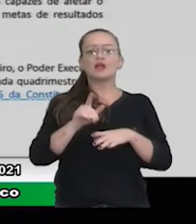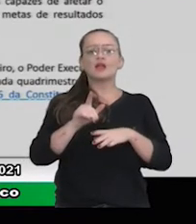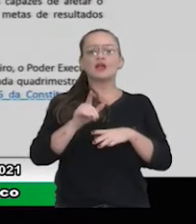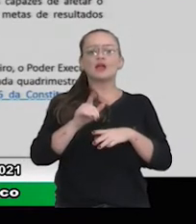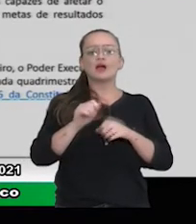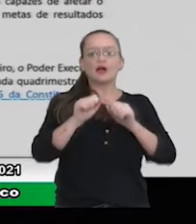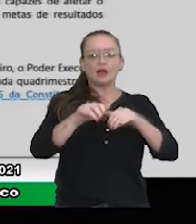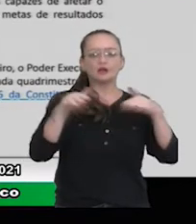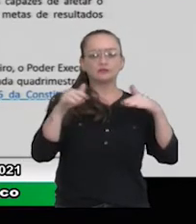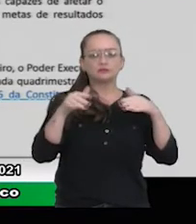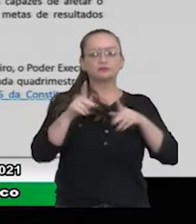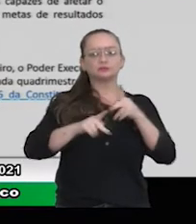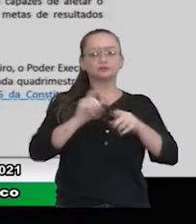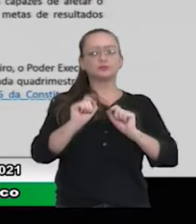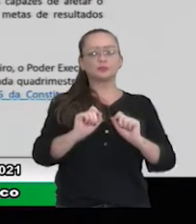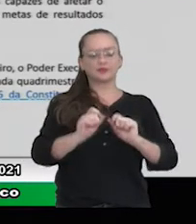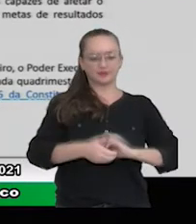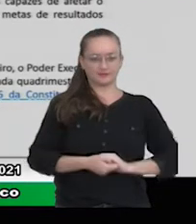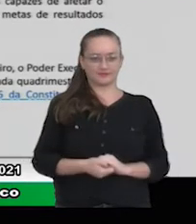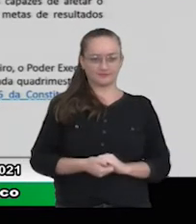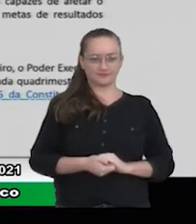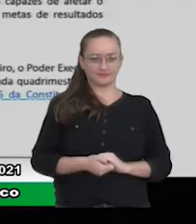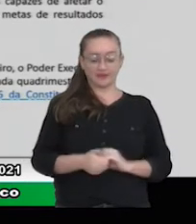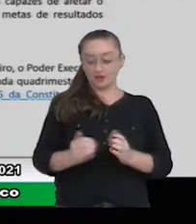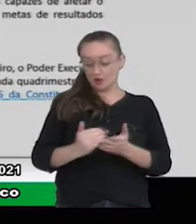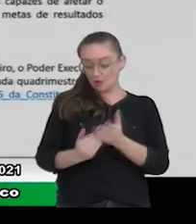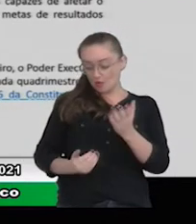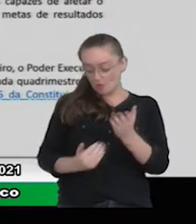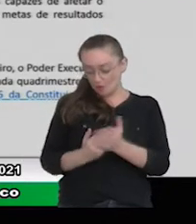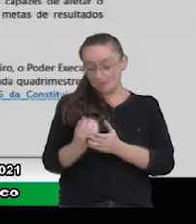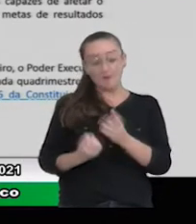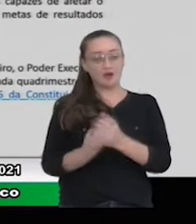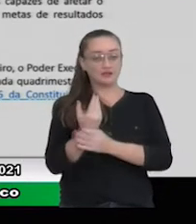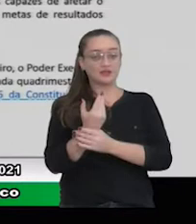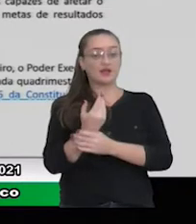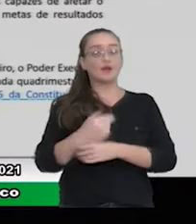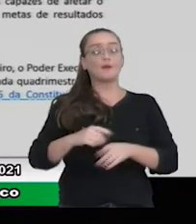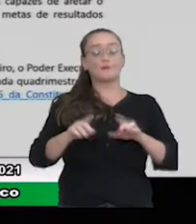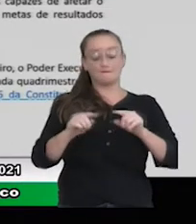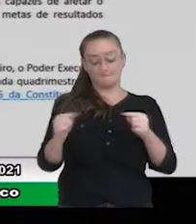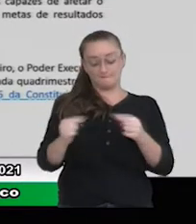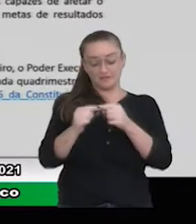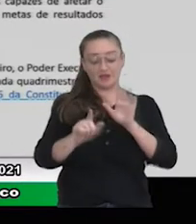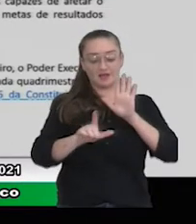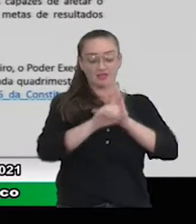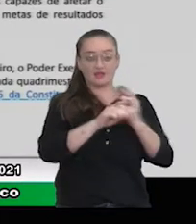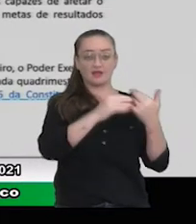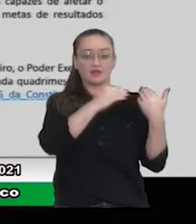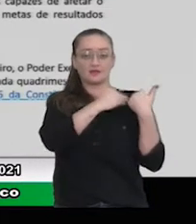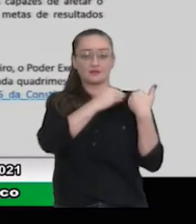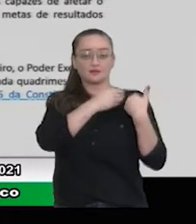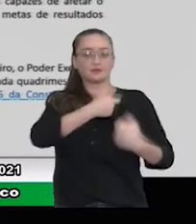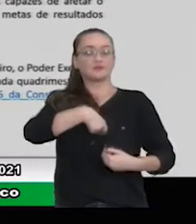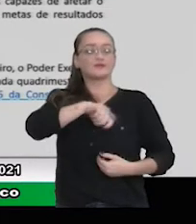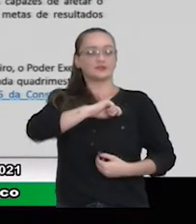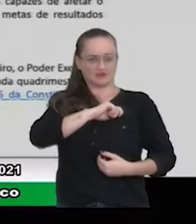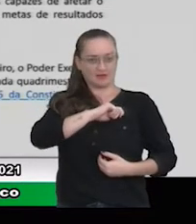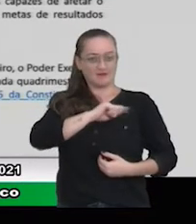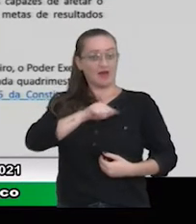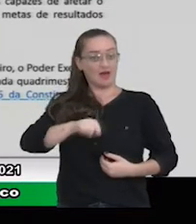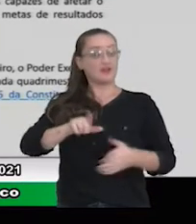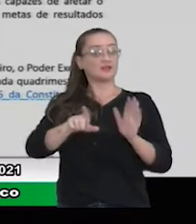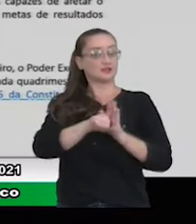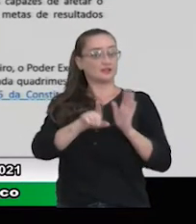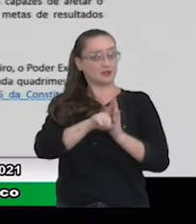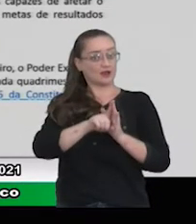pública? Tudo nasce na lei de responsabilidade fiscal. Como o Bruno falou, a lei que rege a